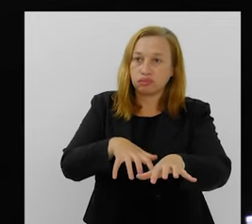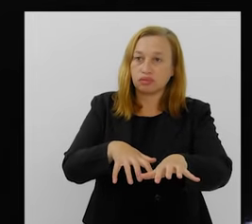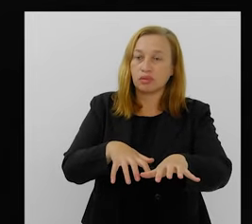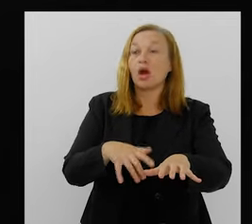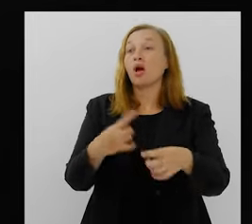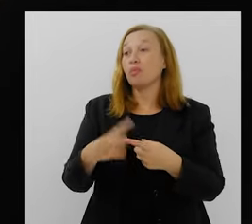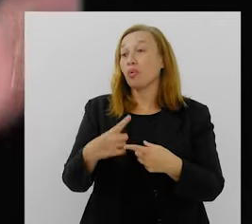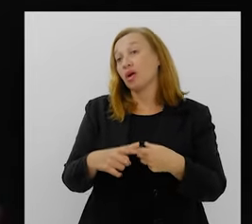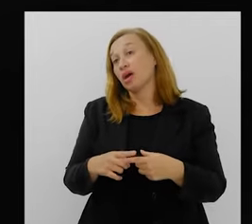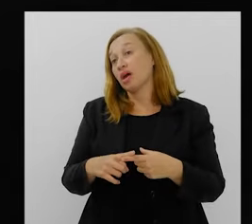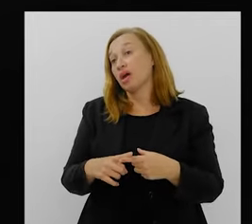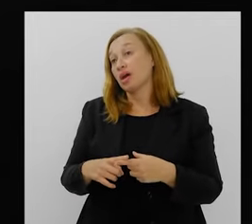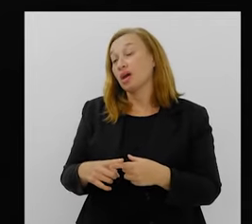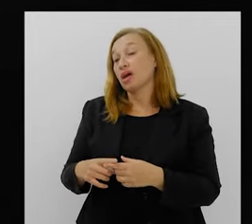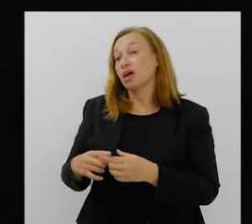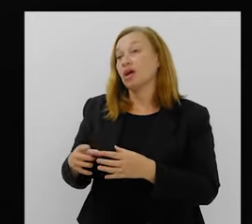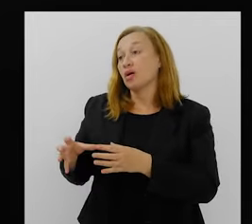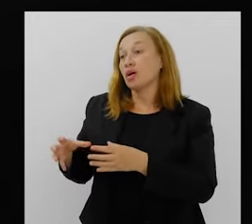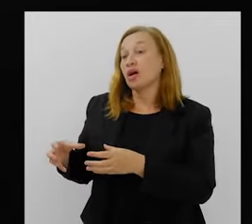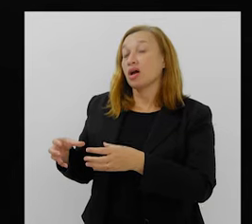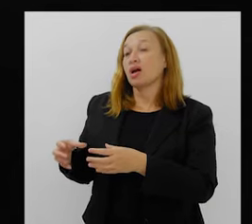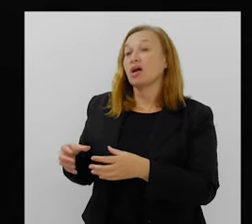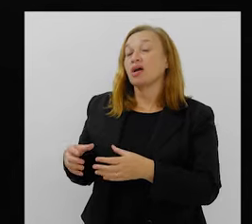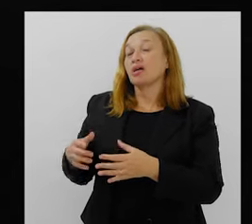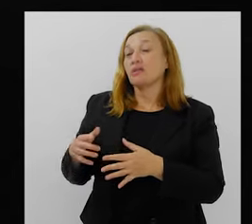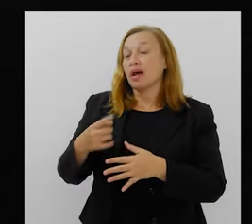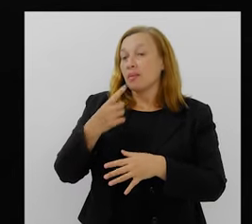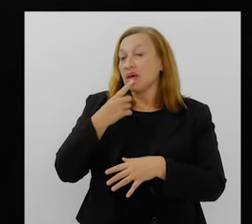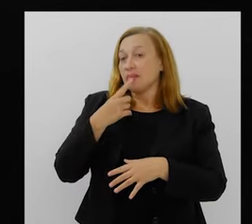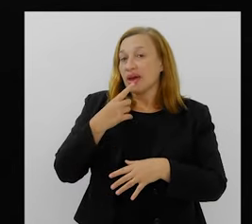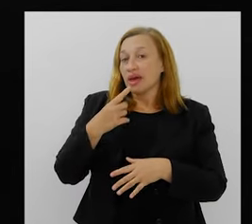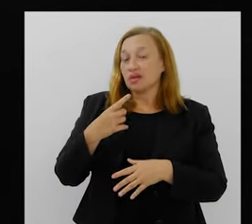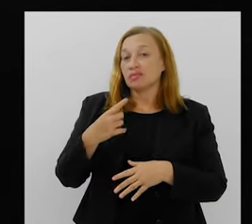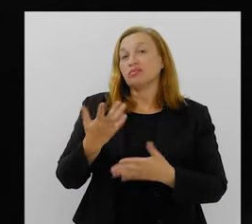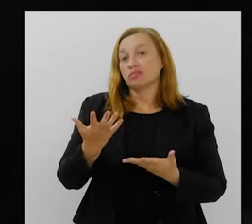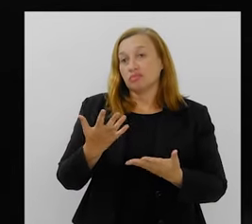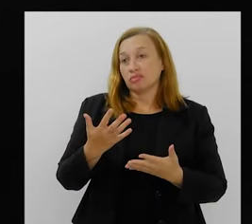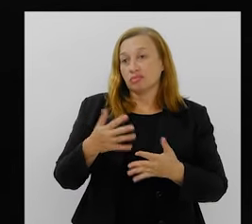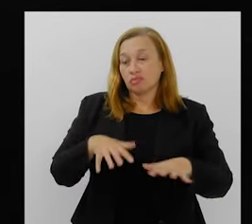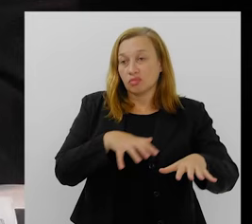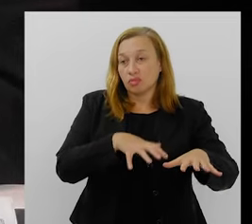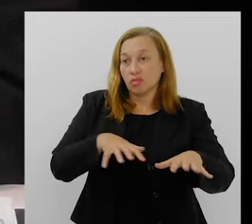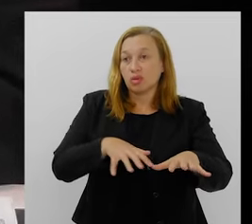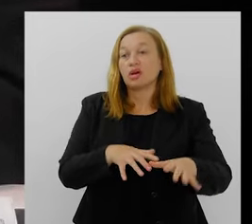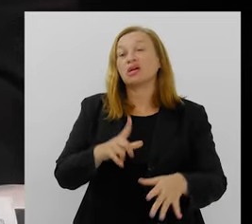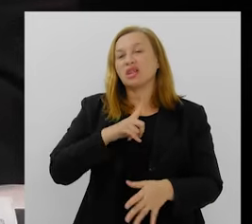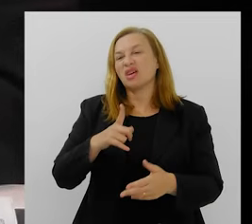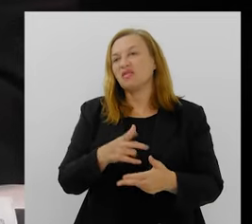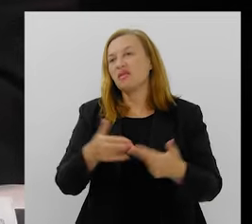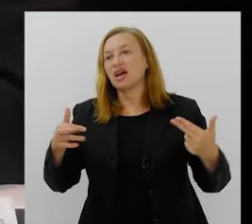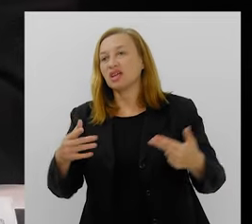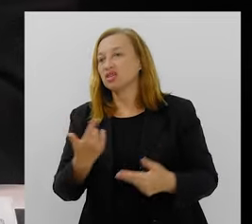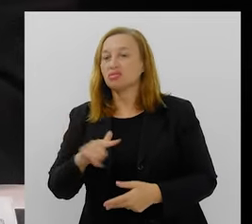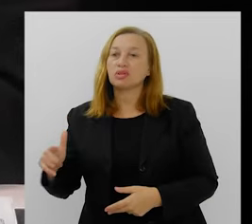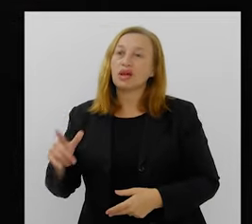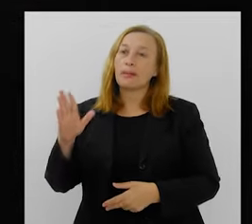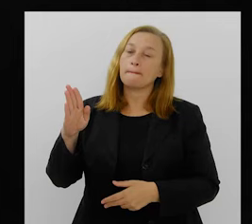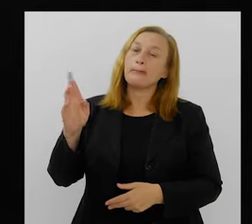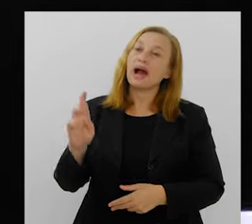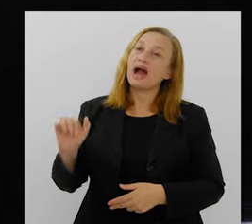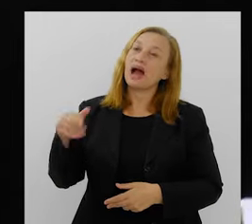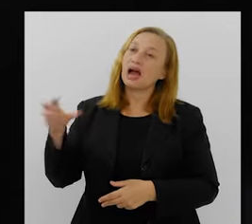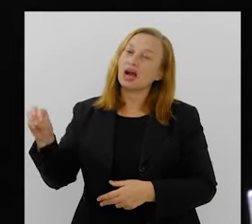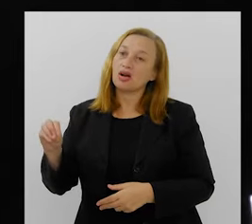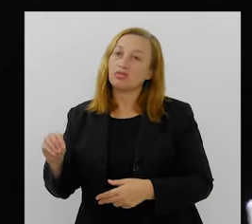barracões distantes. E aí vai estar mais próximo. Eu também acredito que vai haver uma melhor. Existem muitas hoje sem barracão. Exatamente. Gente